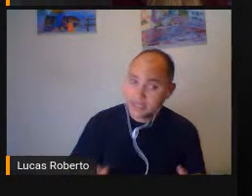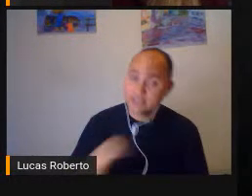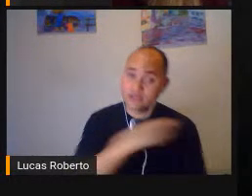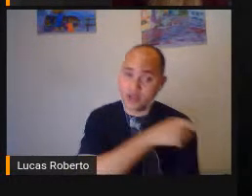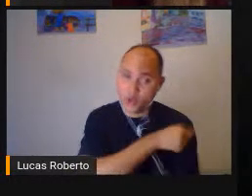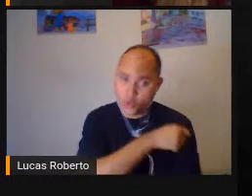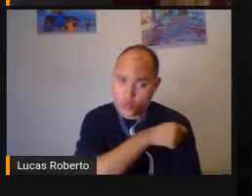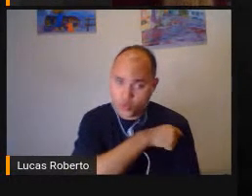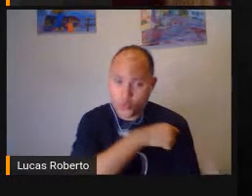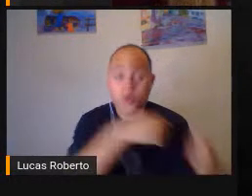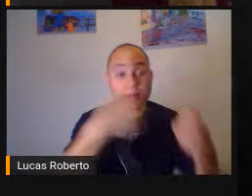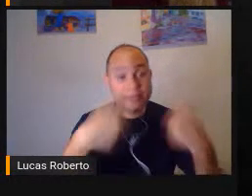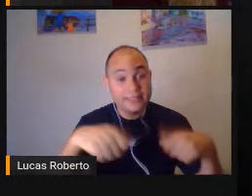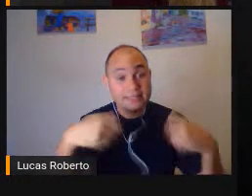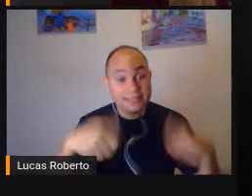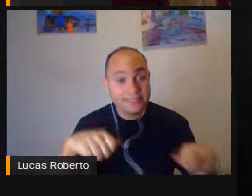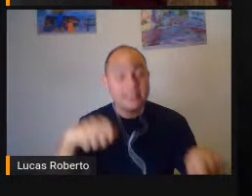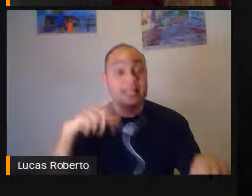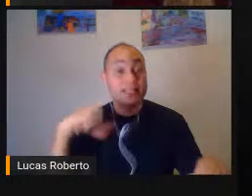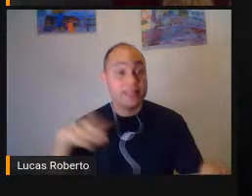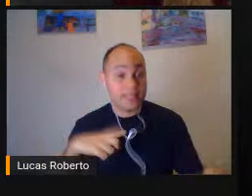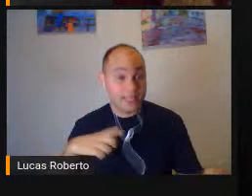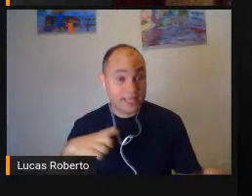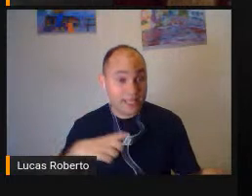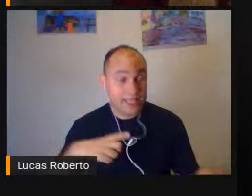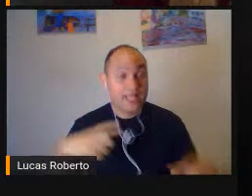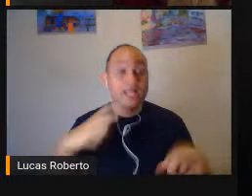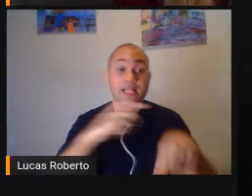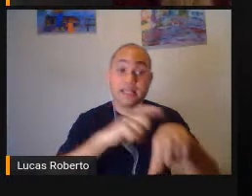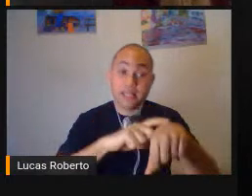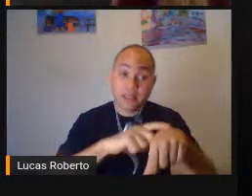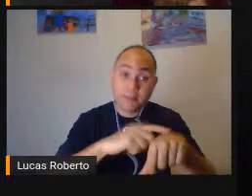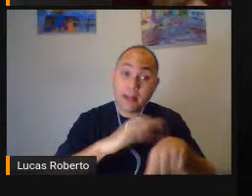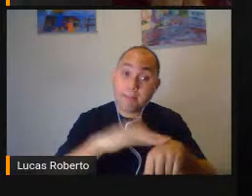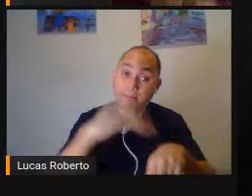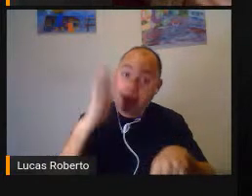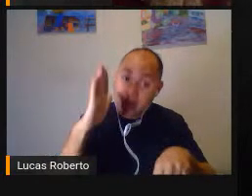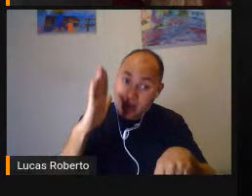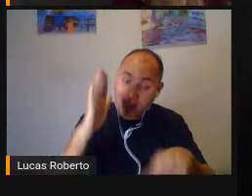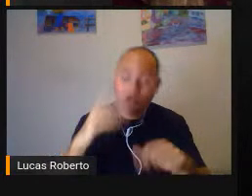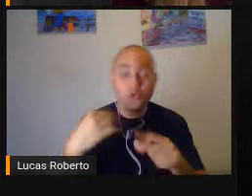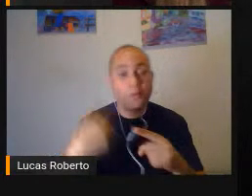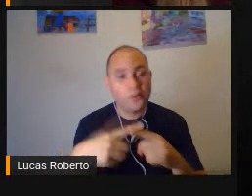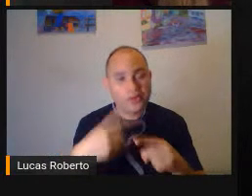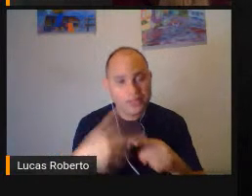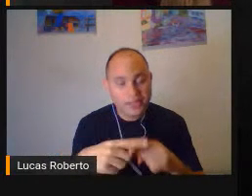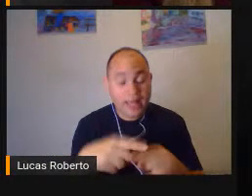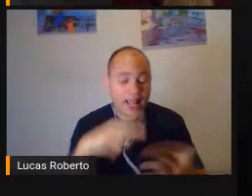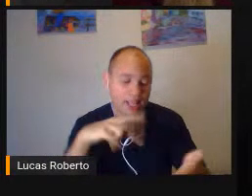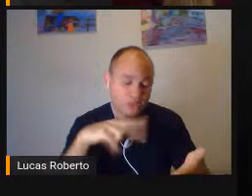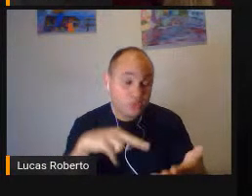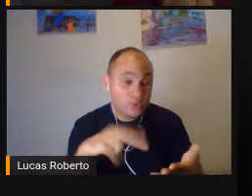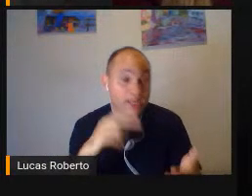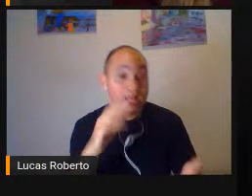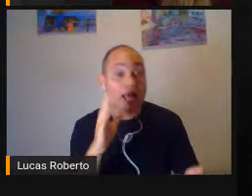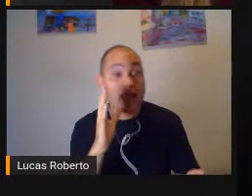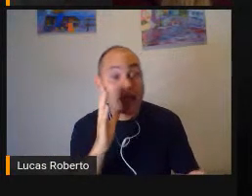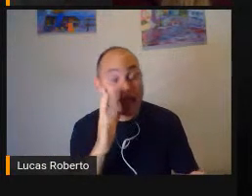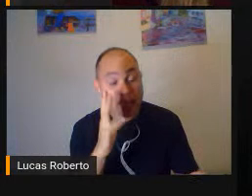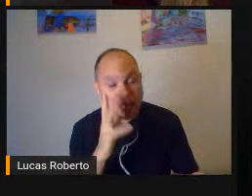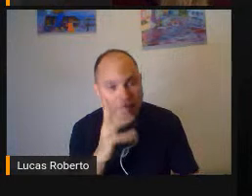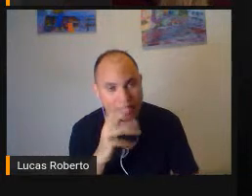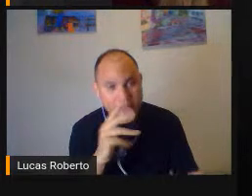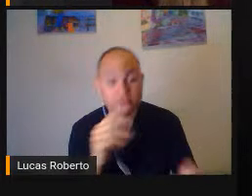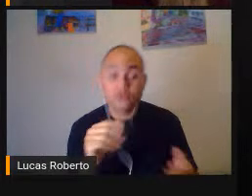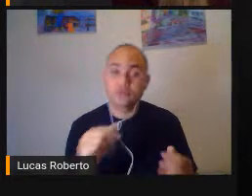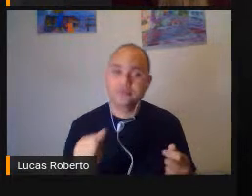atividades Tendo em vista Que a leitura em braille É realmente uma leitura Um pouco mais lenta Que a leitura feita Com os olhos E esse tempo